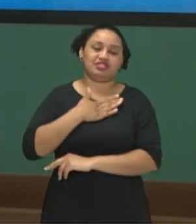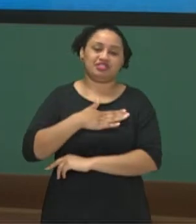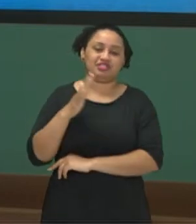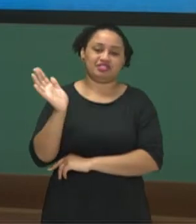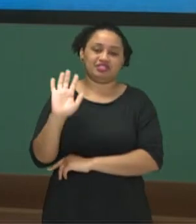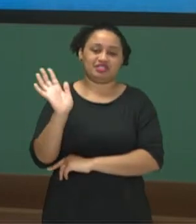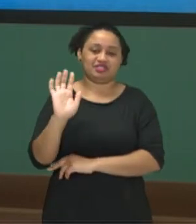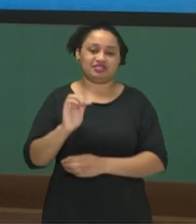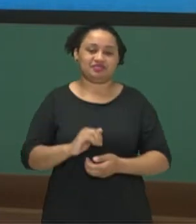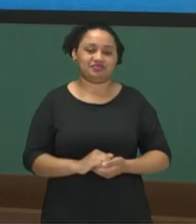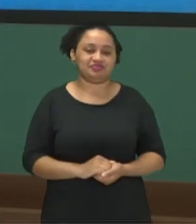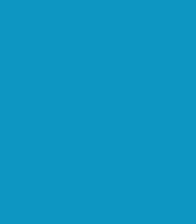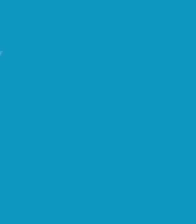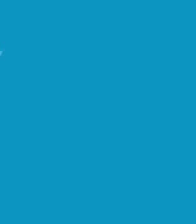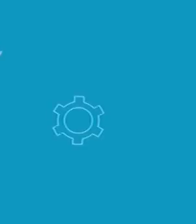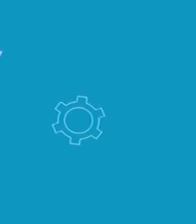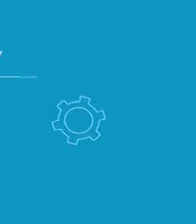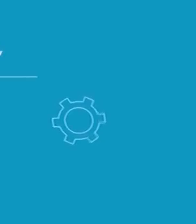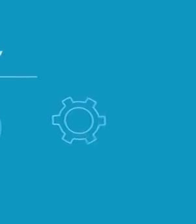e até breve!